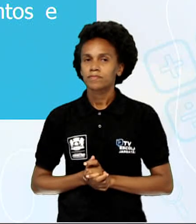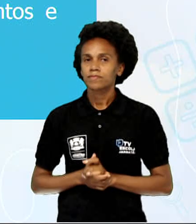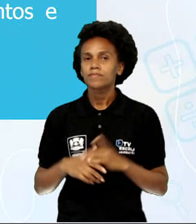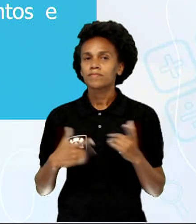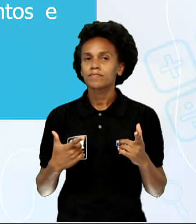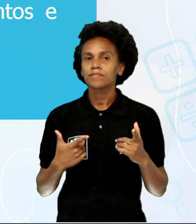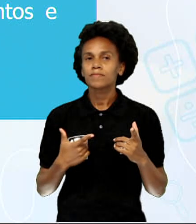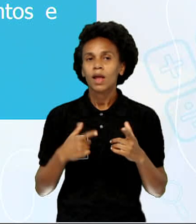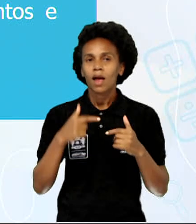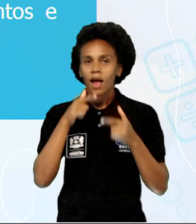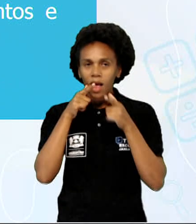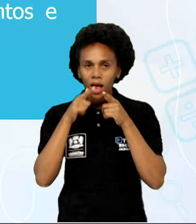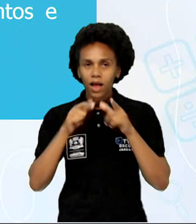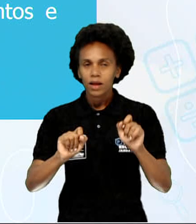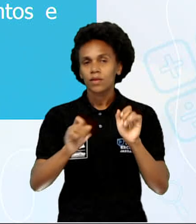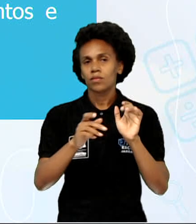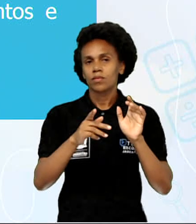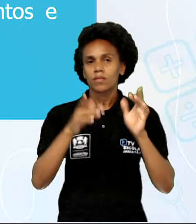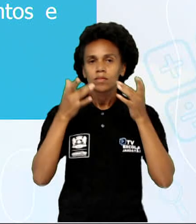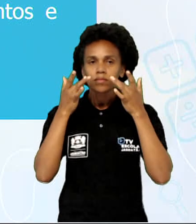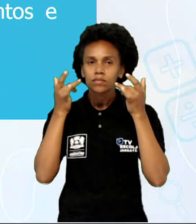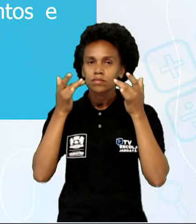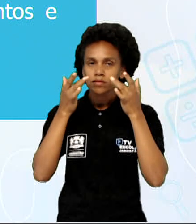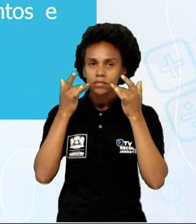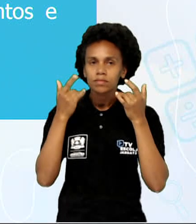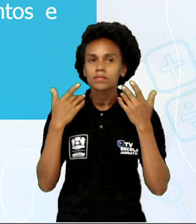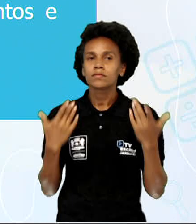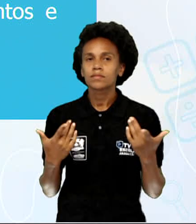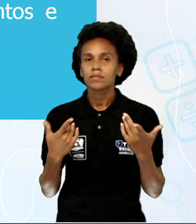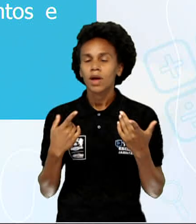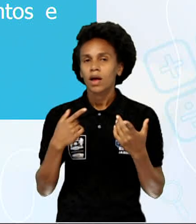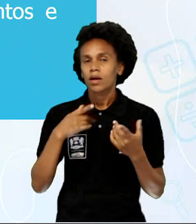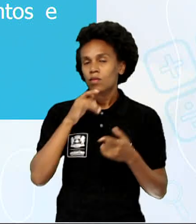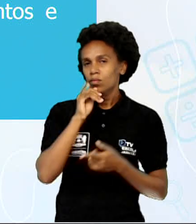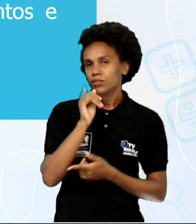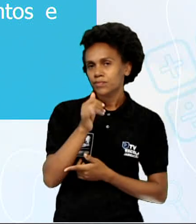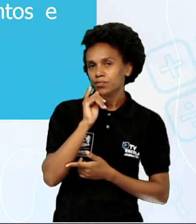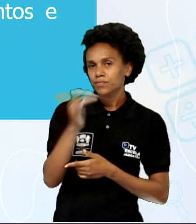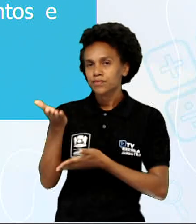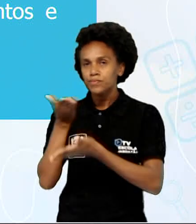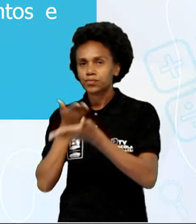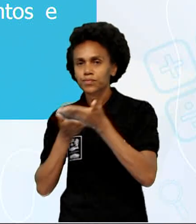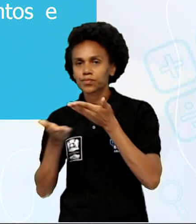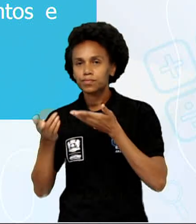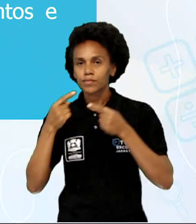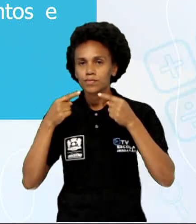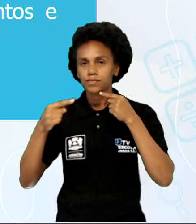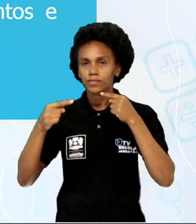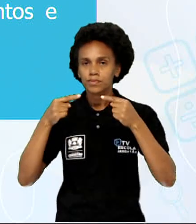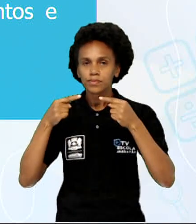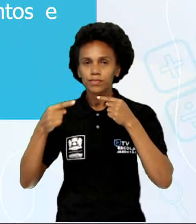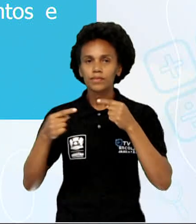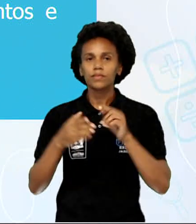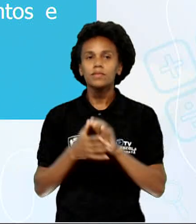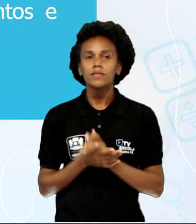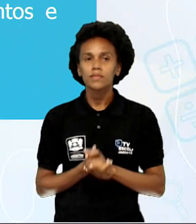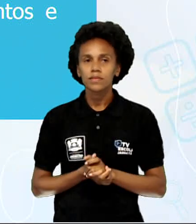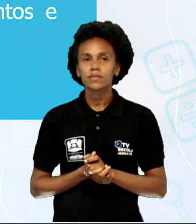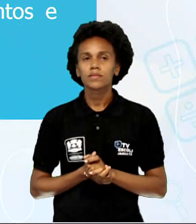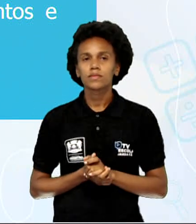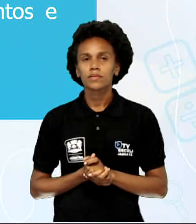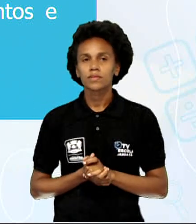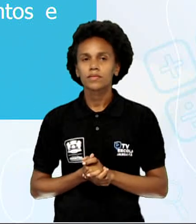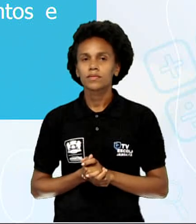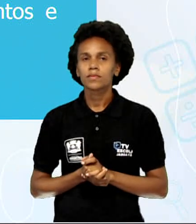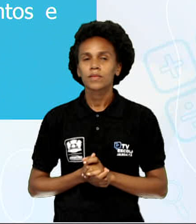dialógica. Quando encenada por somente um personagem, é chamado de monólogo, onde expressa pensamentos e